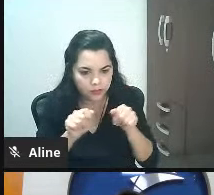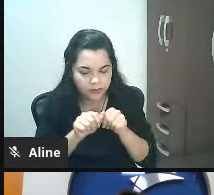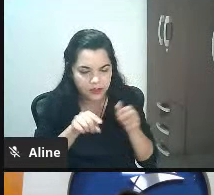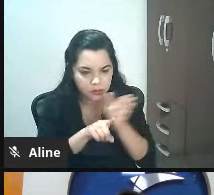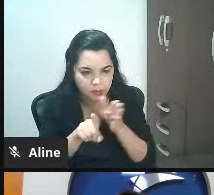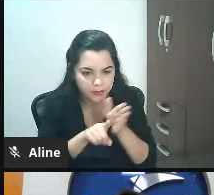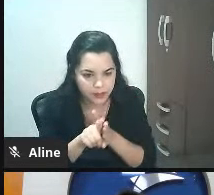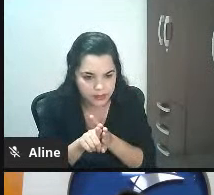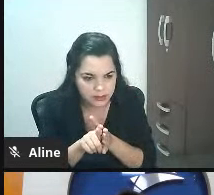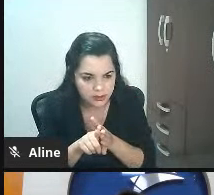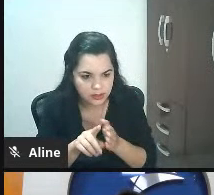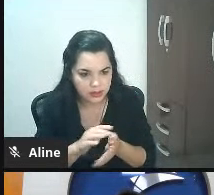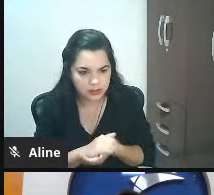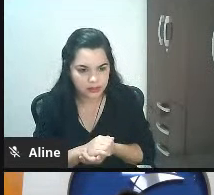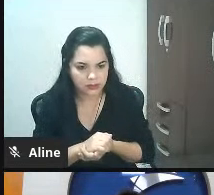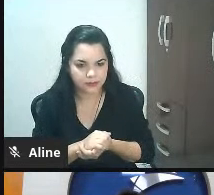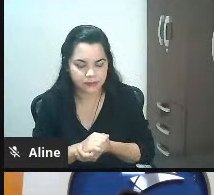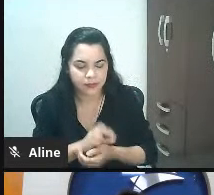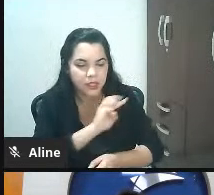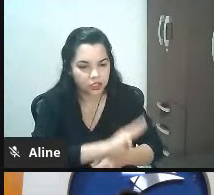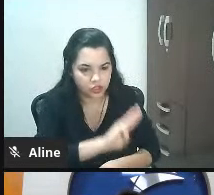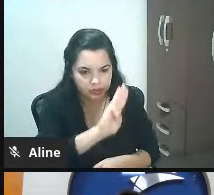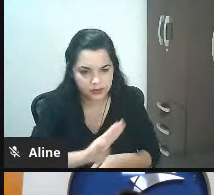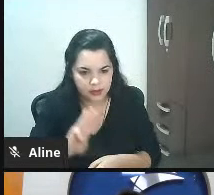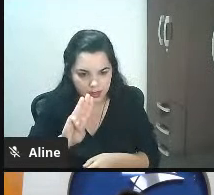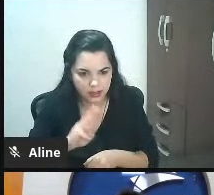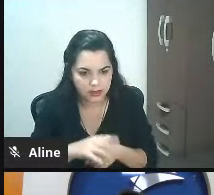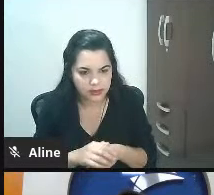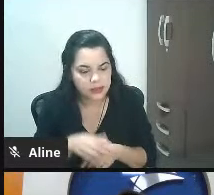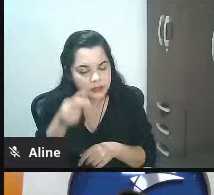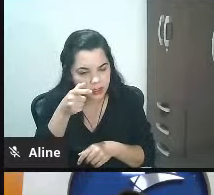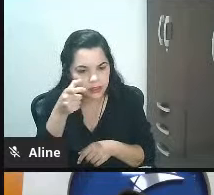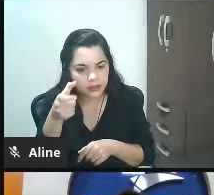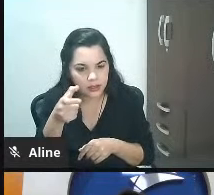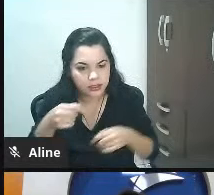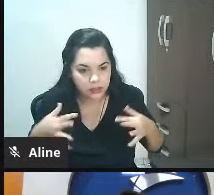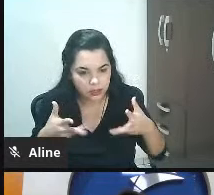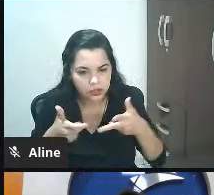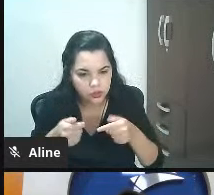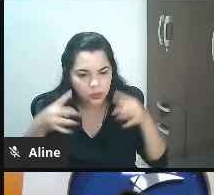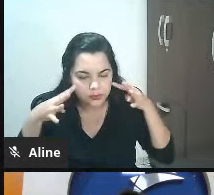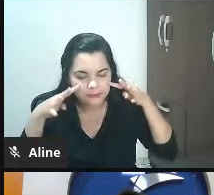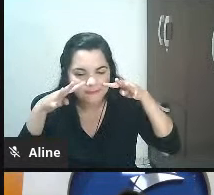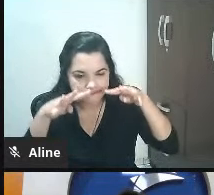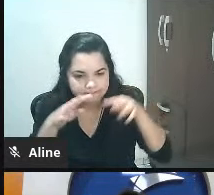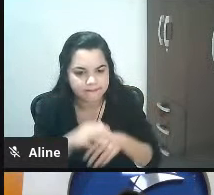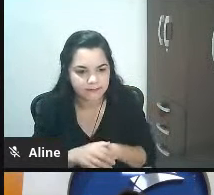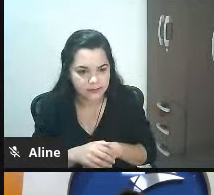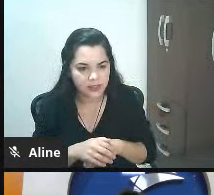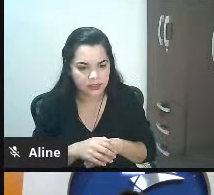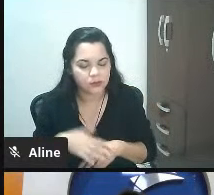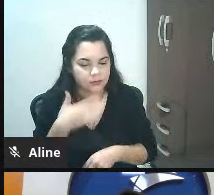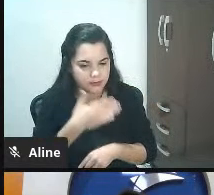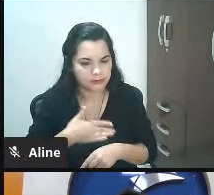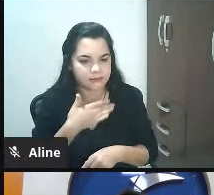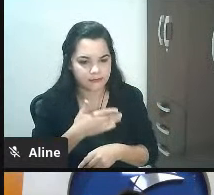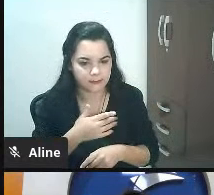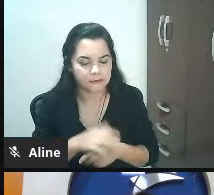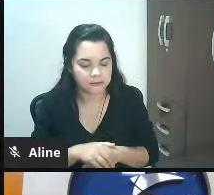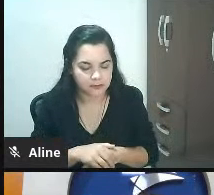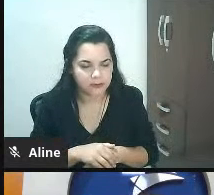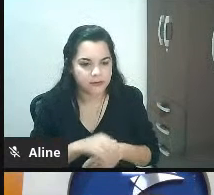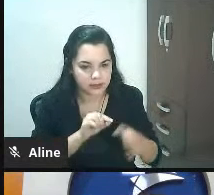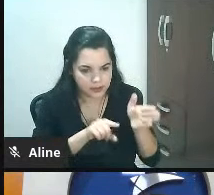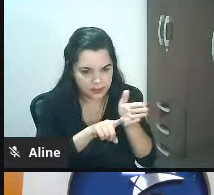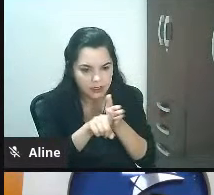Friday ele fez estudos e insights é bem interessante é bom todo mundo prestar bastante atenção porque eu tenho certeza que vai gostar olha só para você